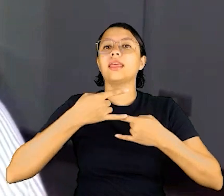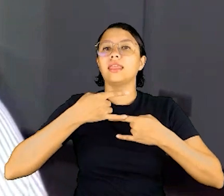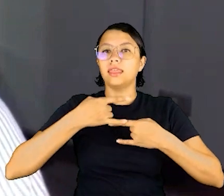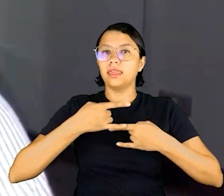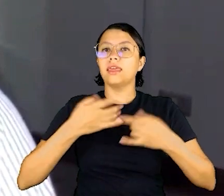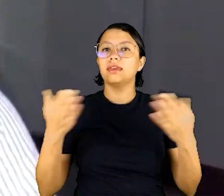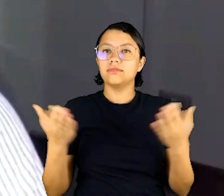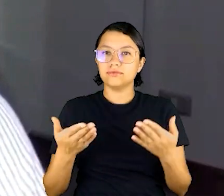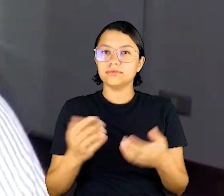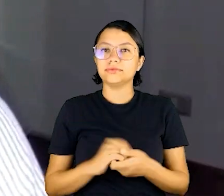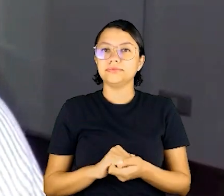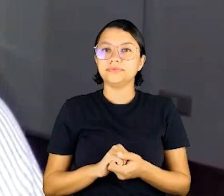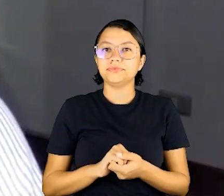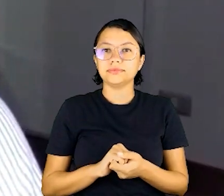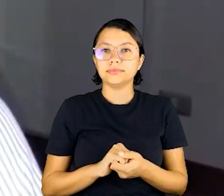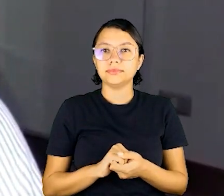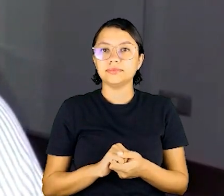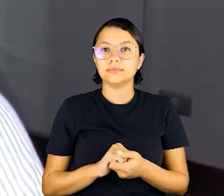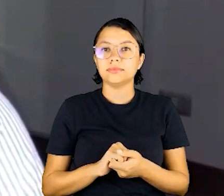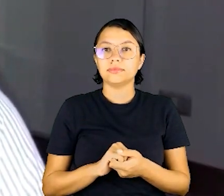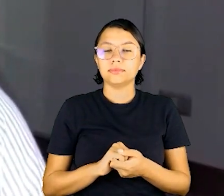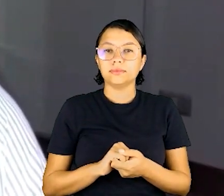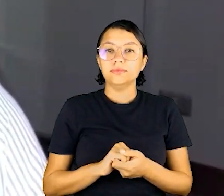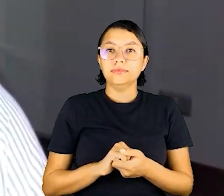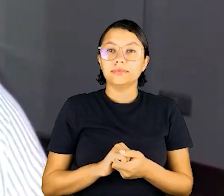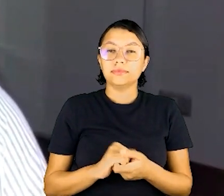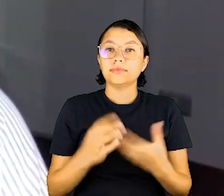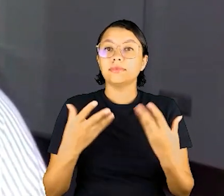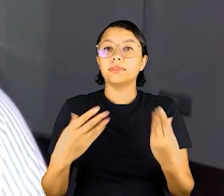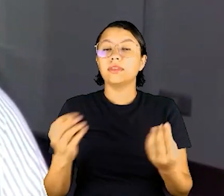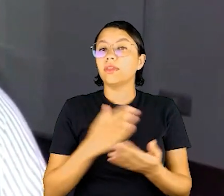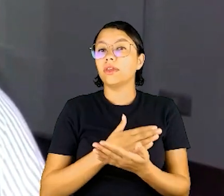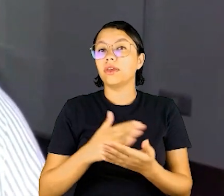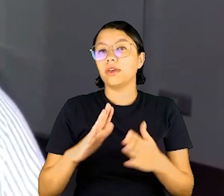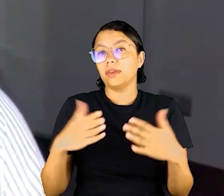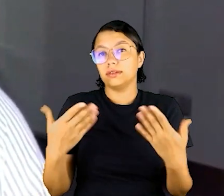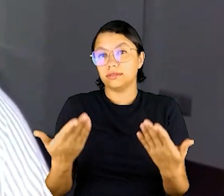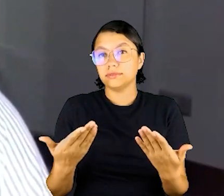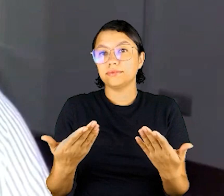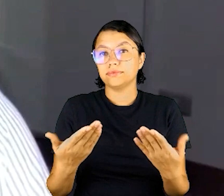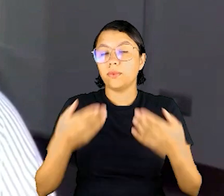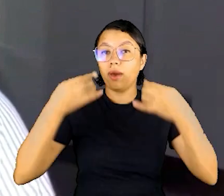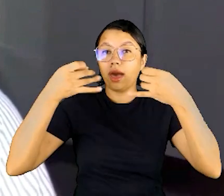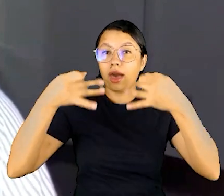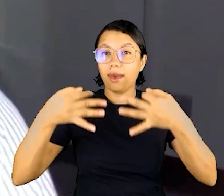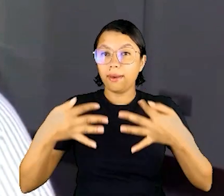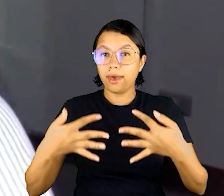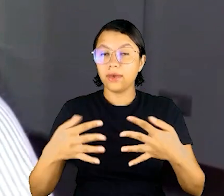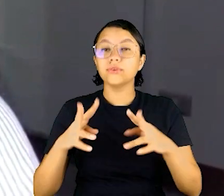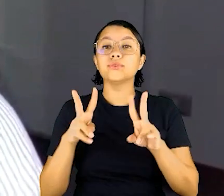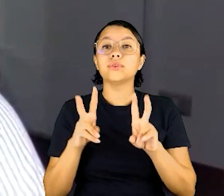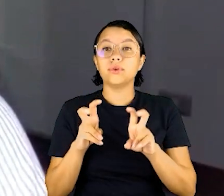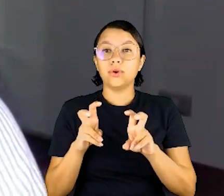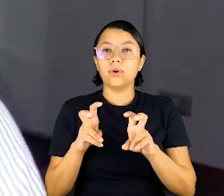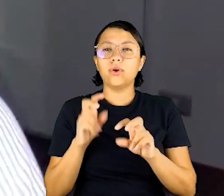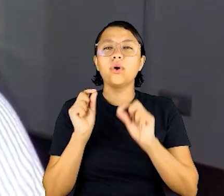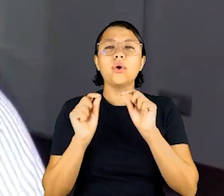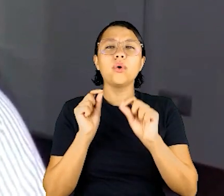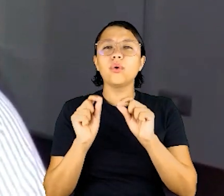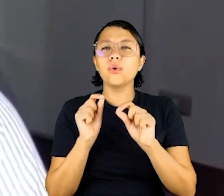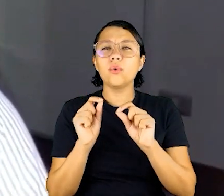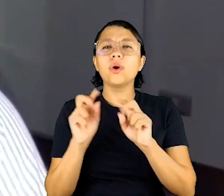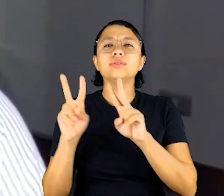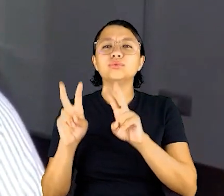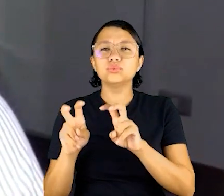nossa live e vamos dar início então umas explicações do